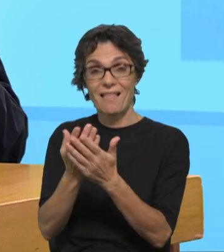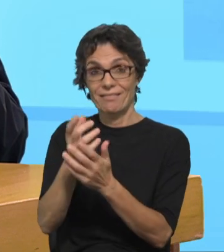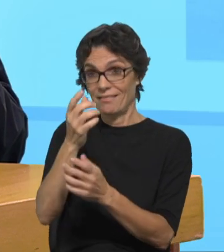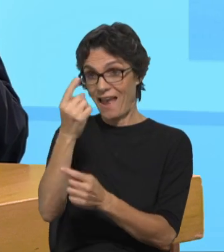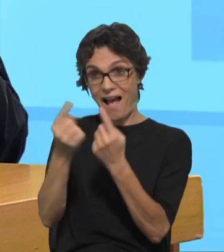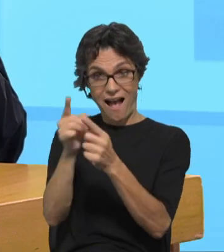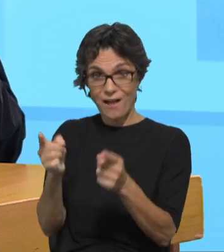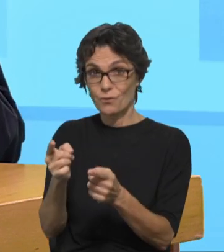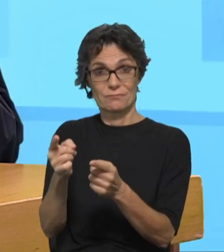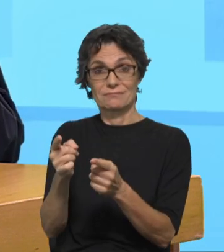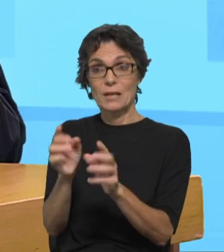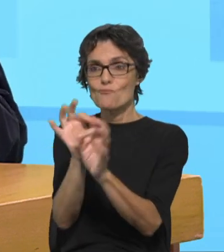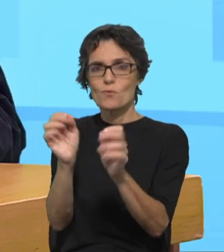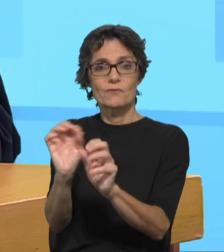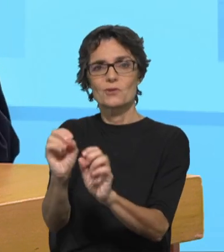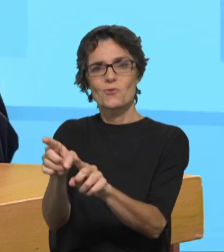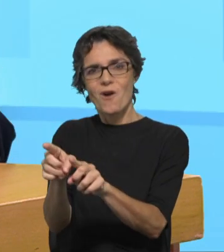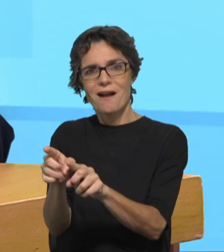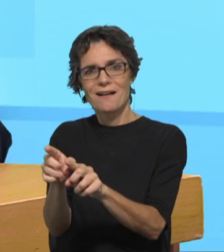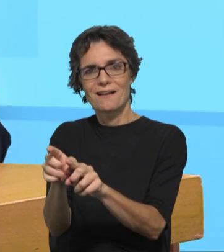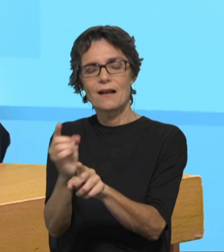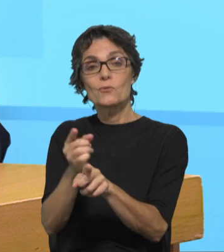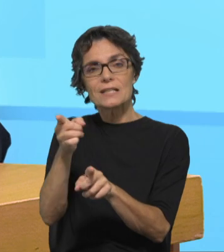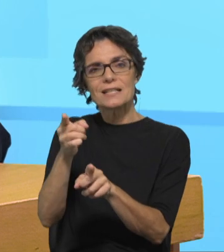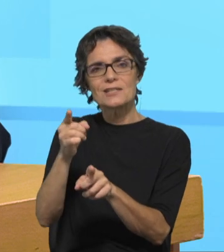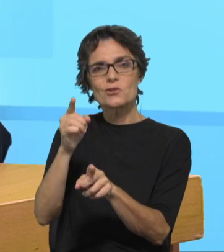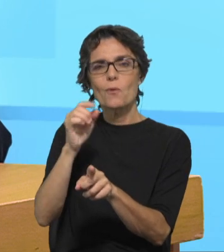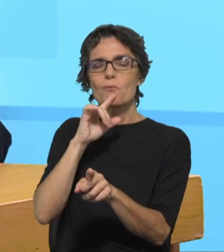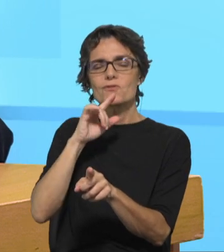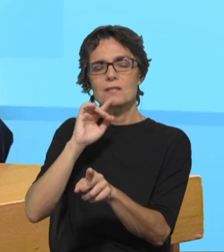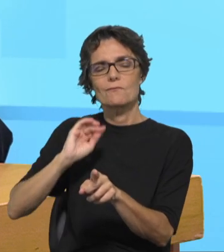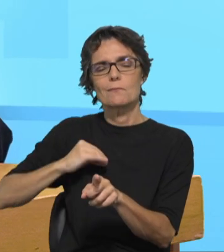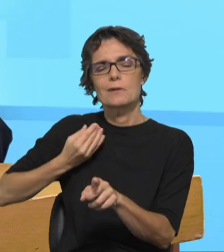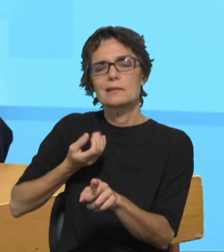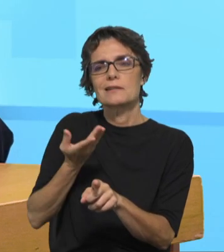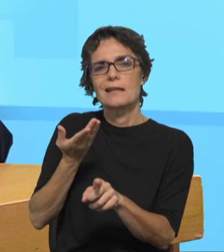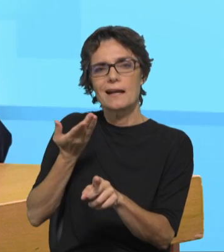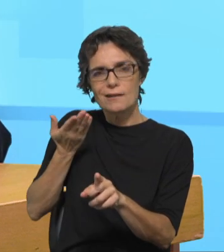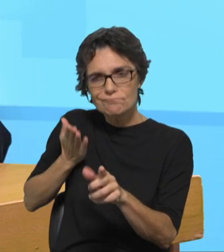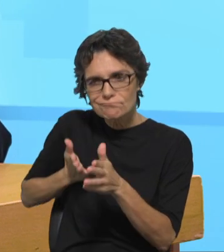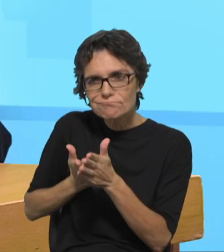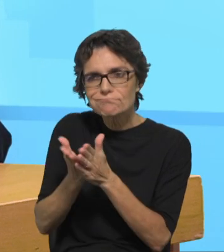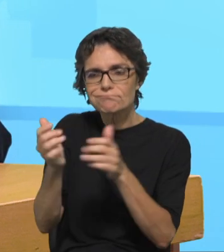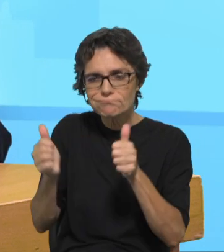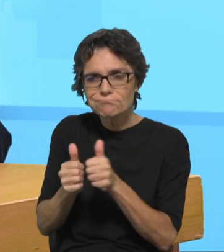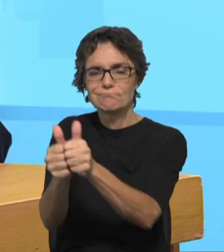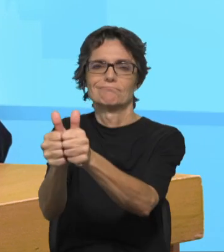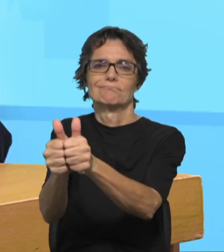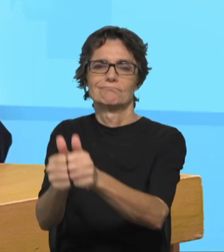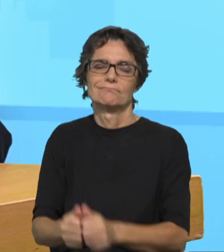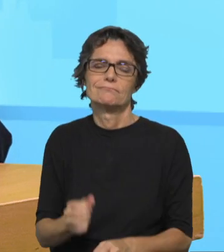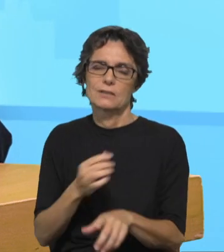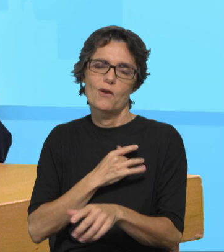super-mulher, mas dá-lhe a chance, no horizonte da misericórdia, ser digno ainda de uma oferta de amor.